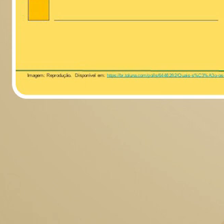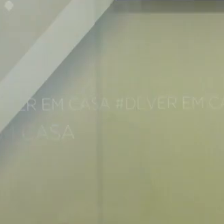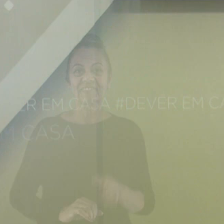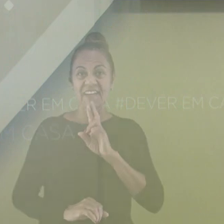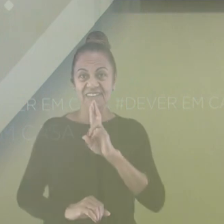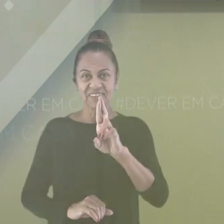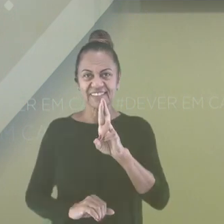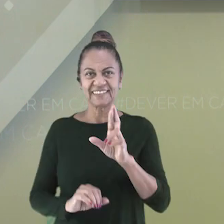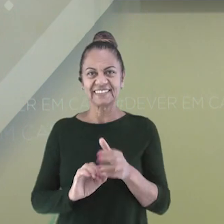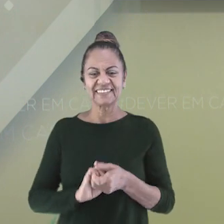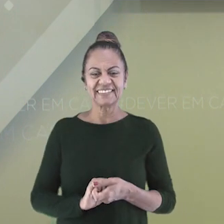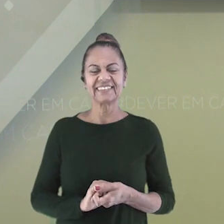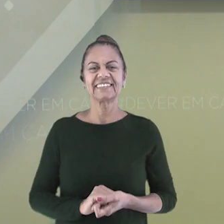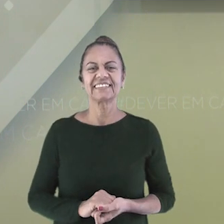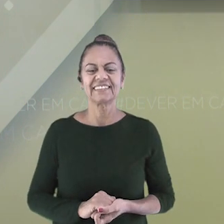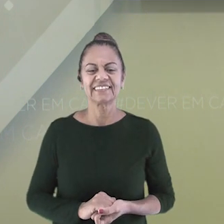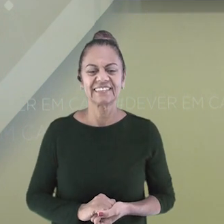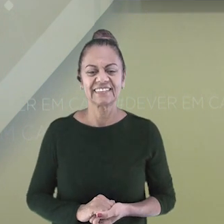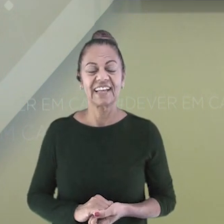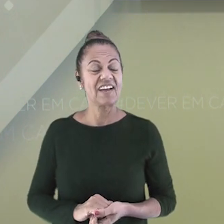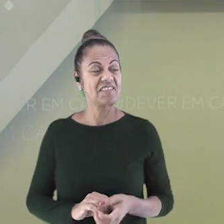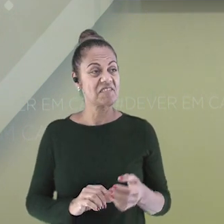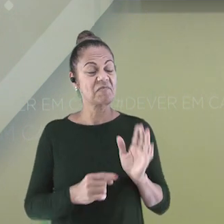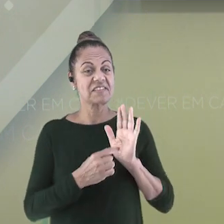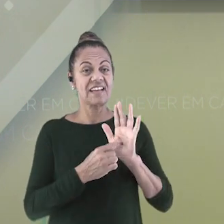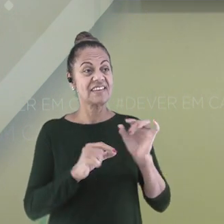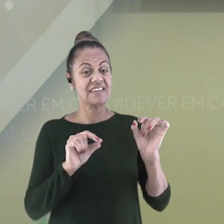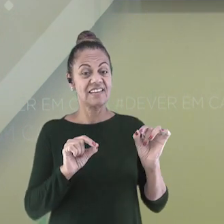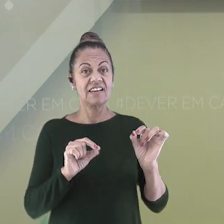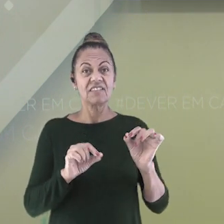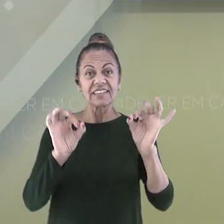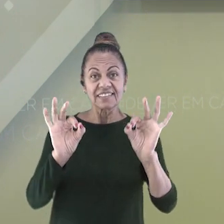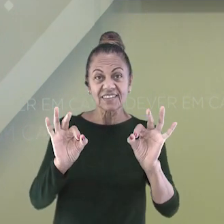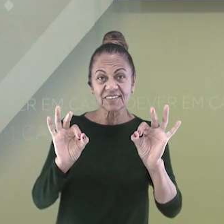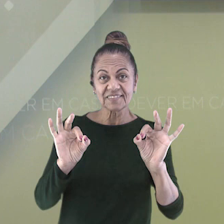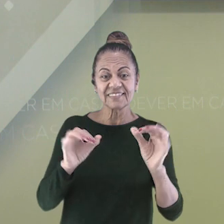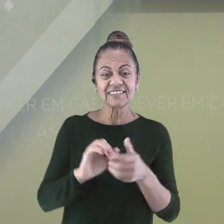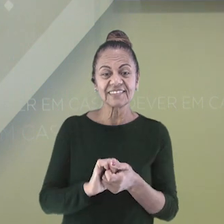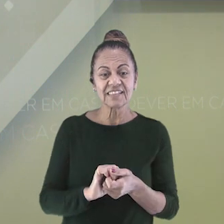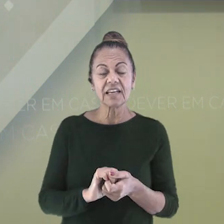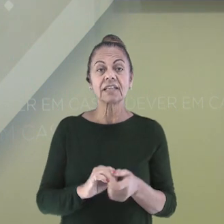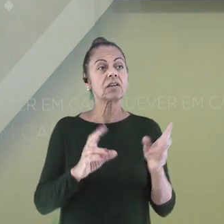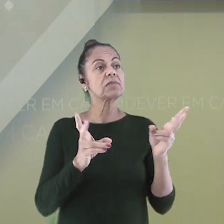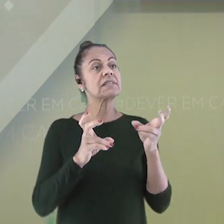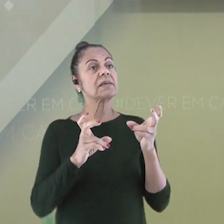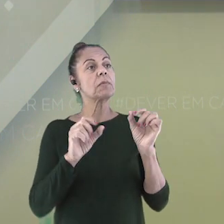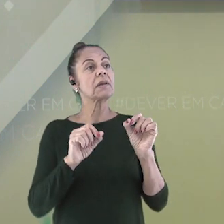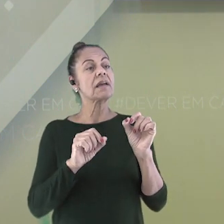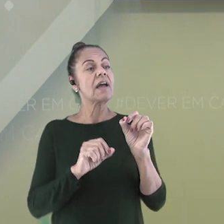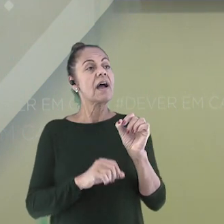Vamos conferir? A resposta está aqui. Acertou tudo? Então,